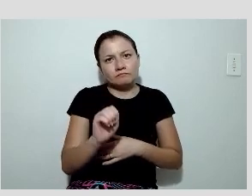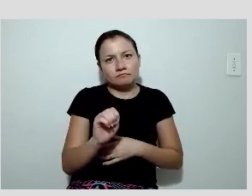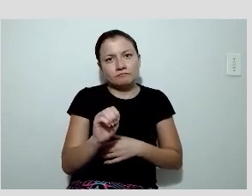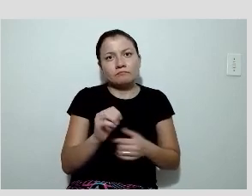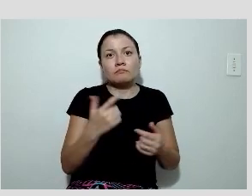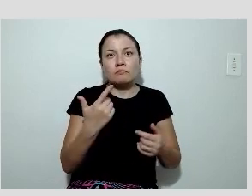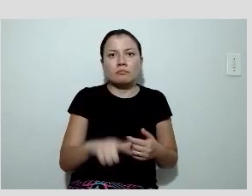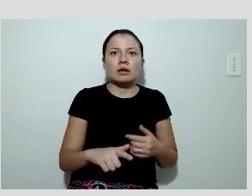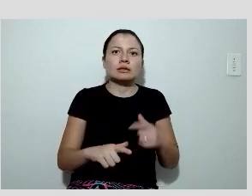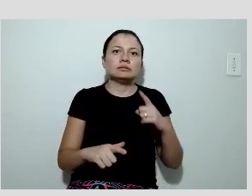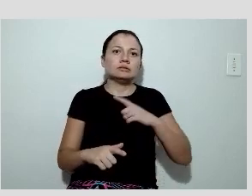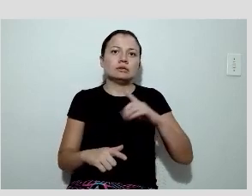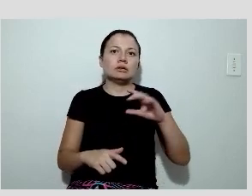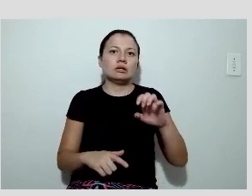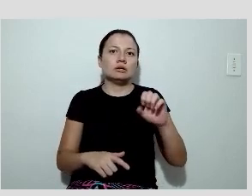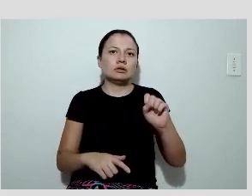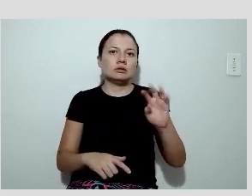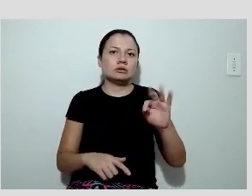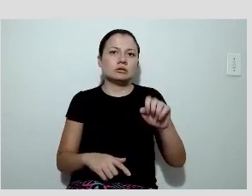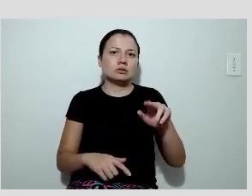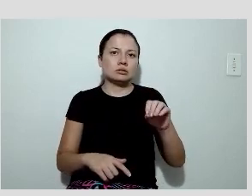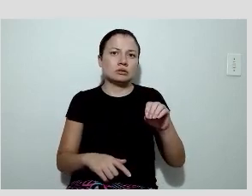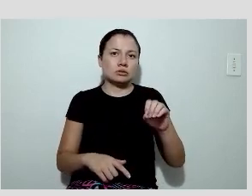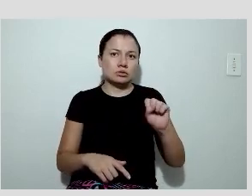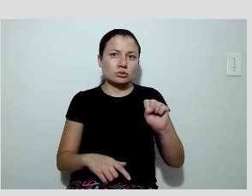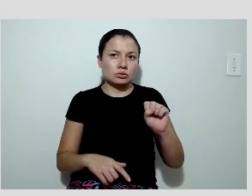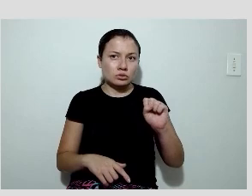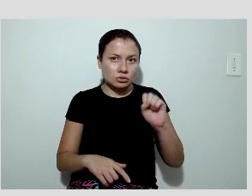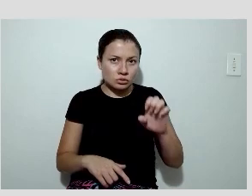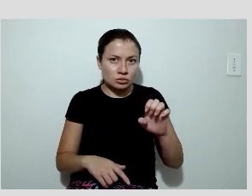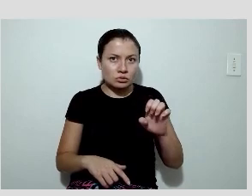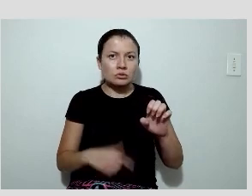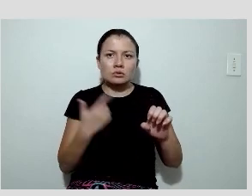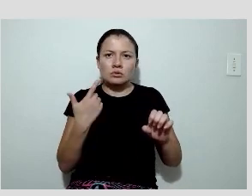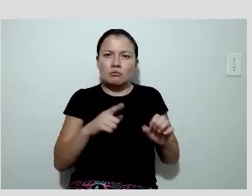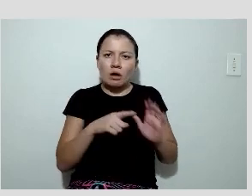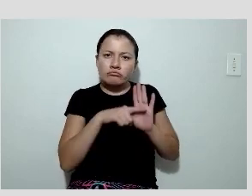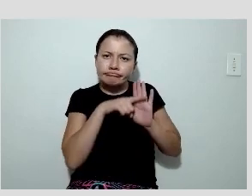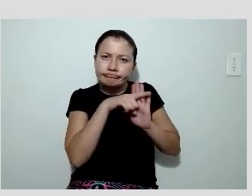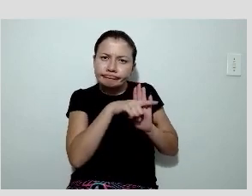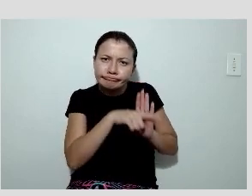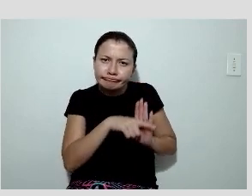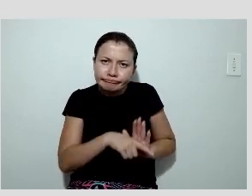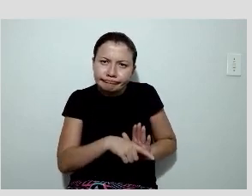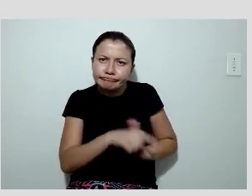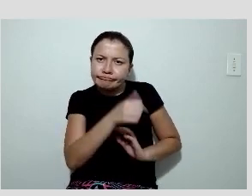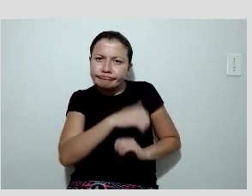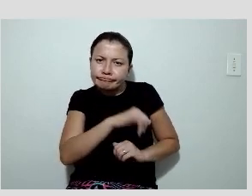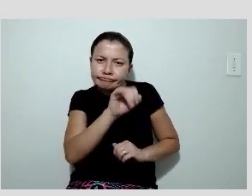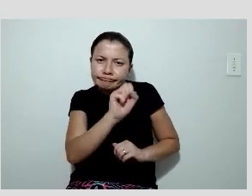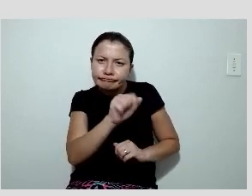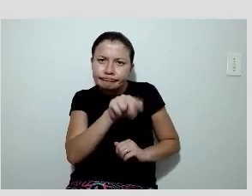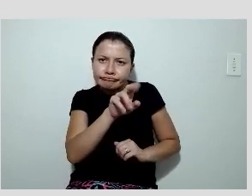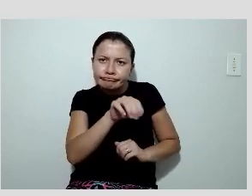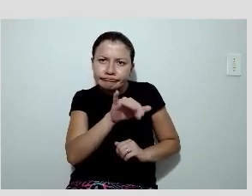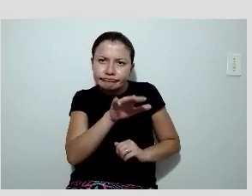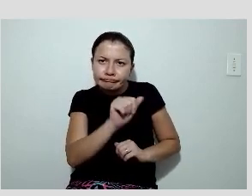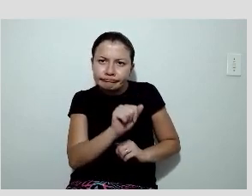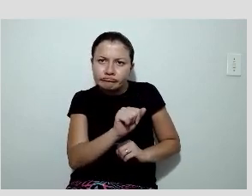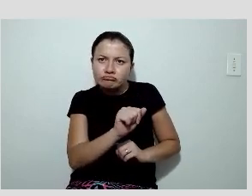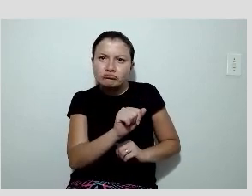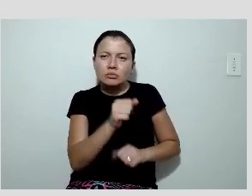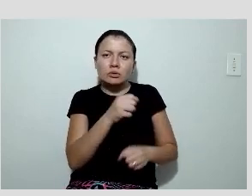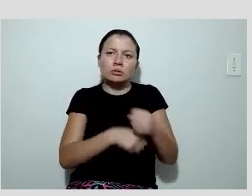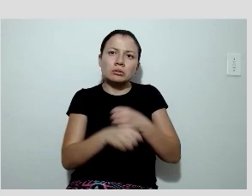equipardiograma. Ele tinha uma pesquisa de isquemia para um estudo de perfusão miocárdica negativa em 2015.